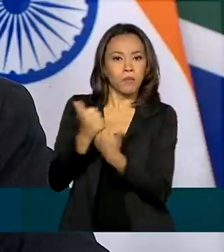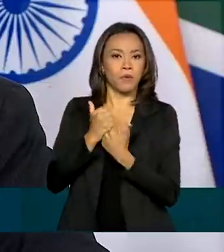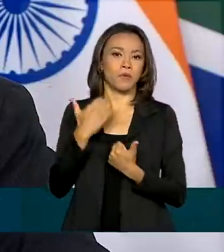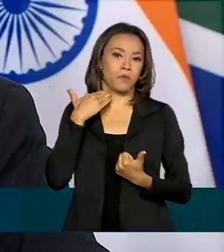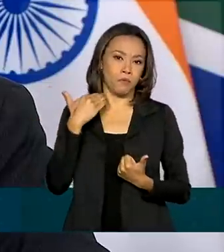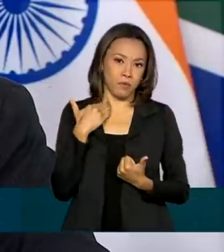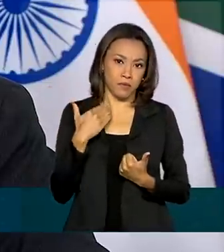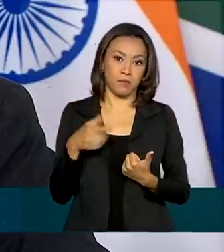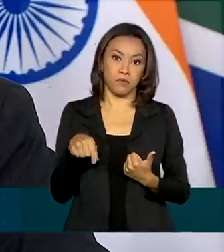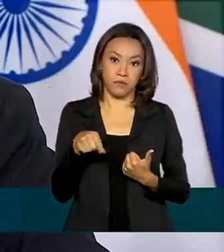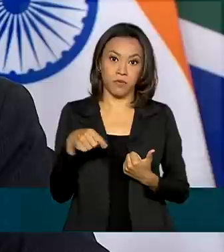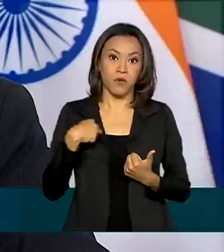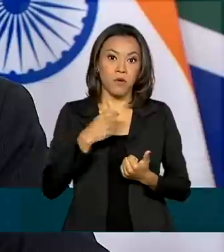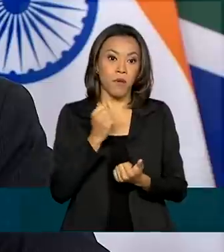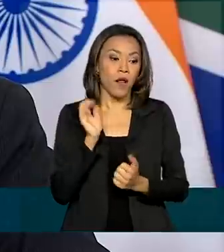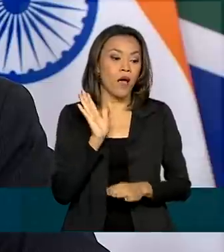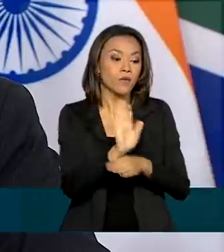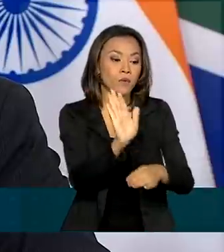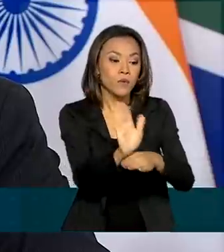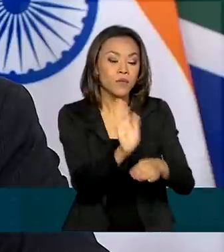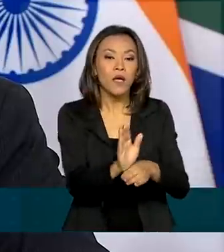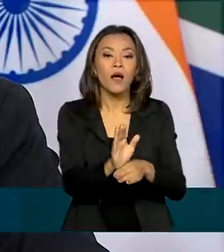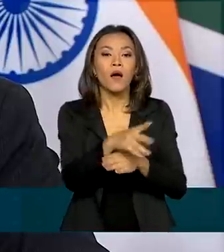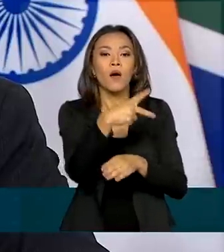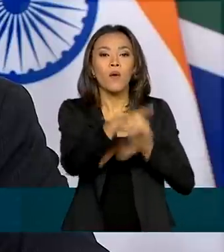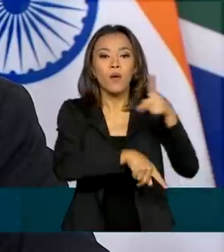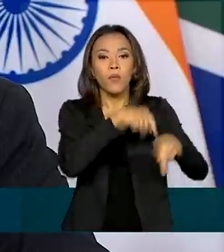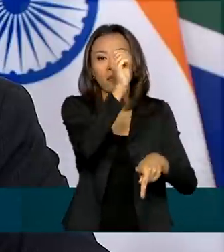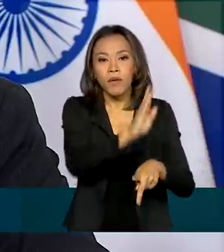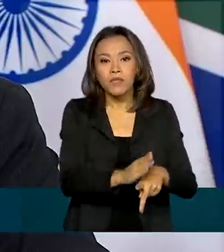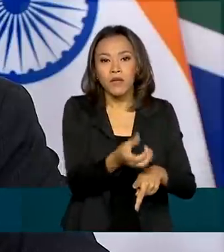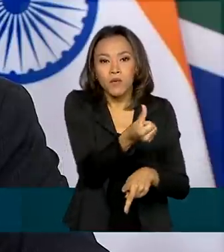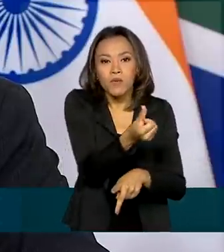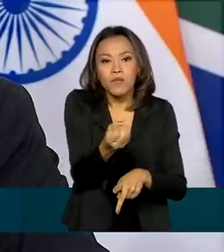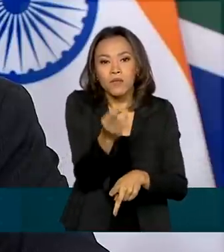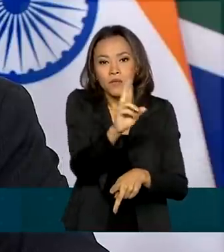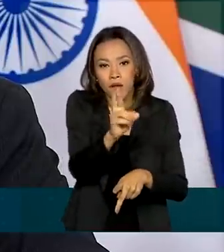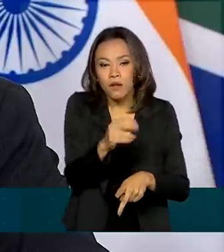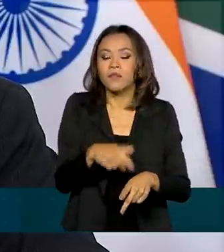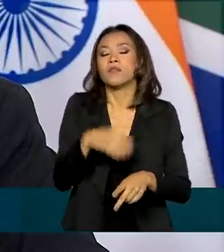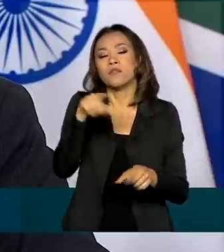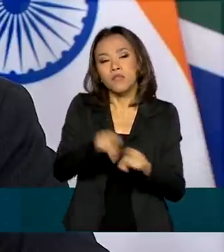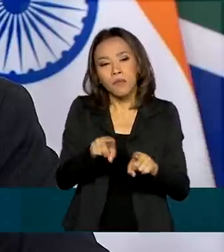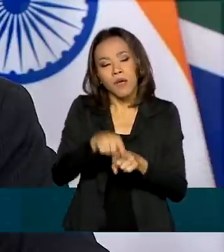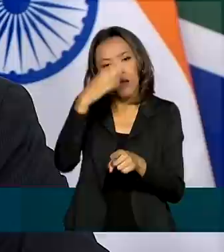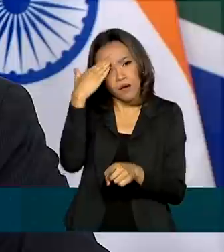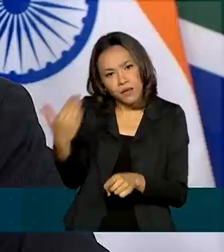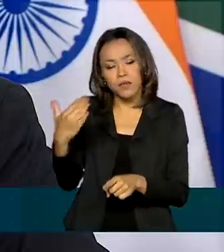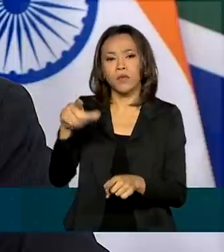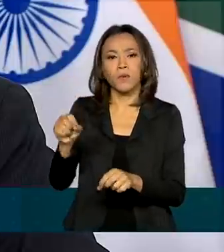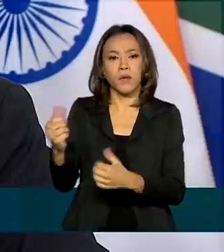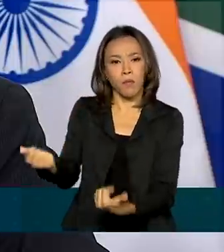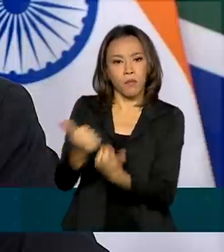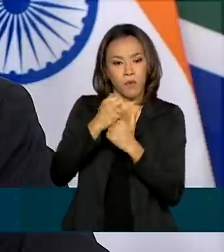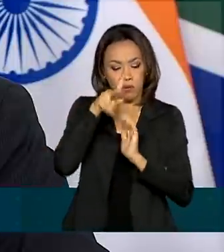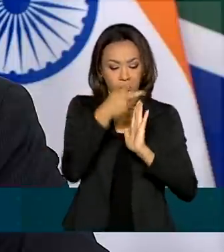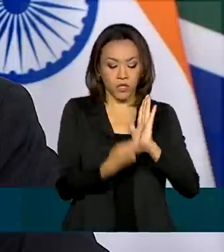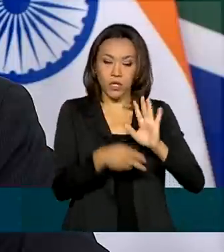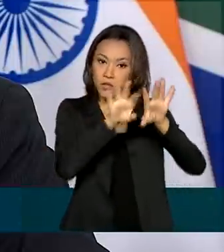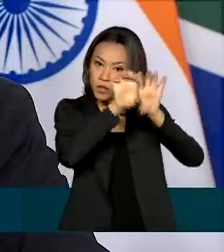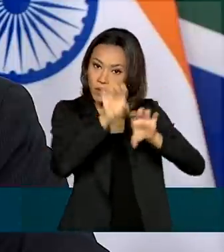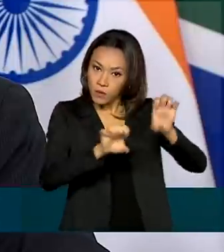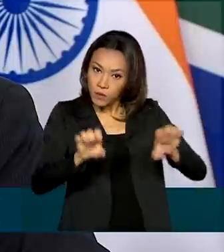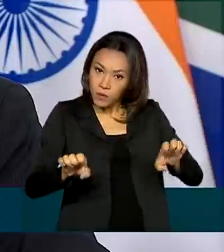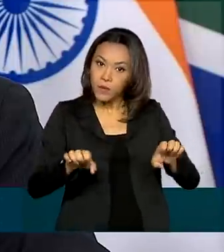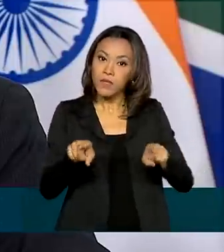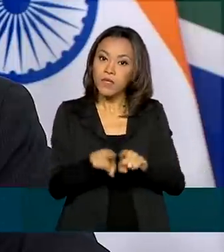sobre a renda dos brasileiros. Saudamos também a contribuição em projetos de infraestrutura e desenvolvimento